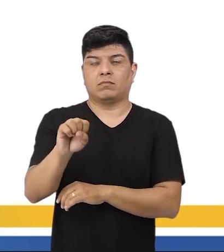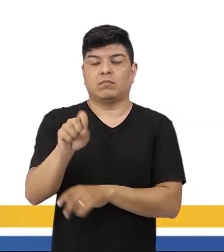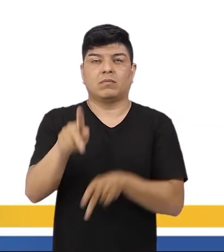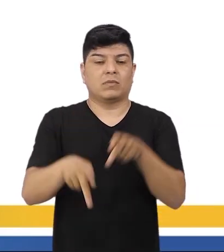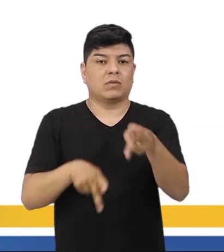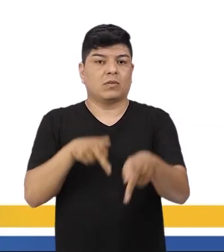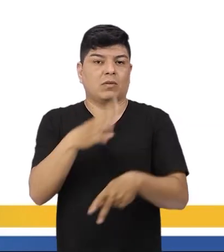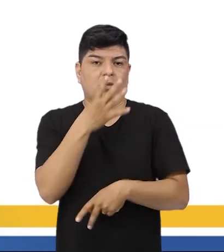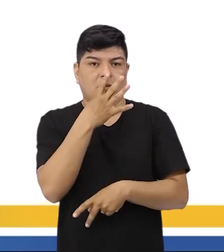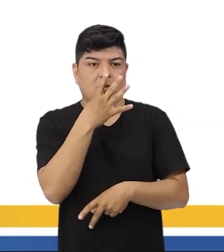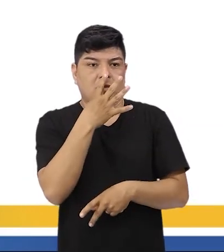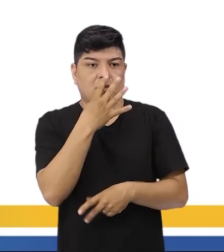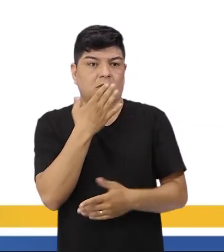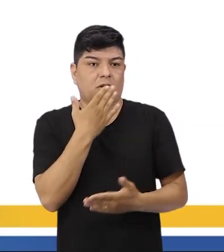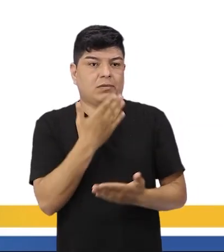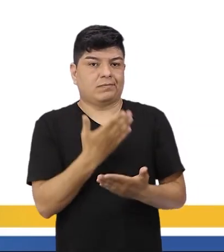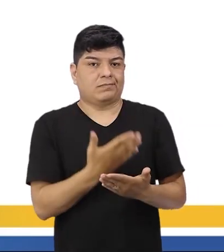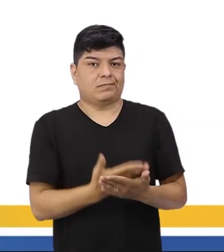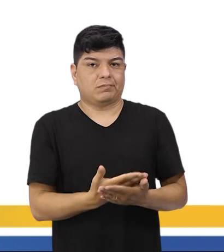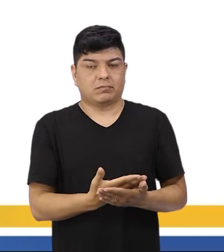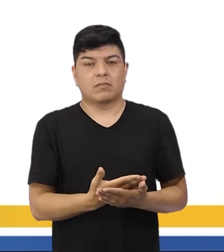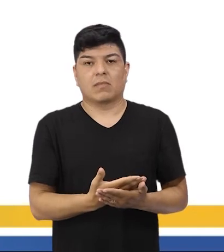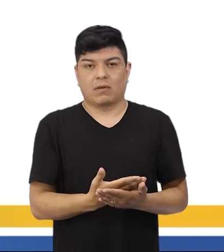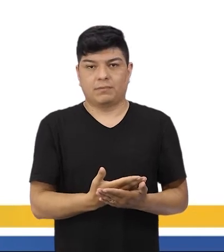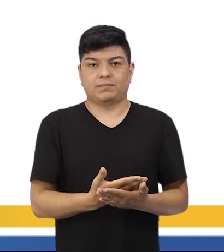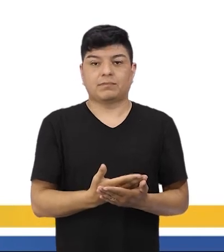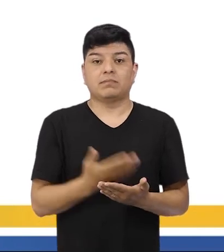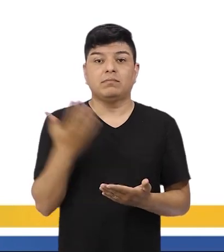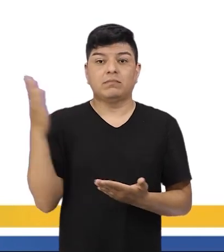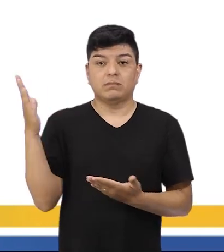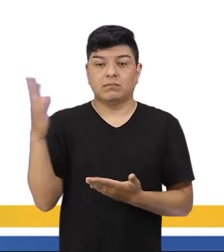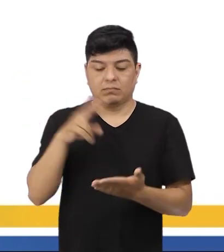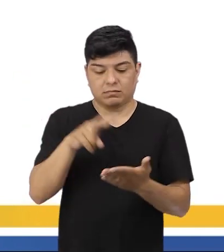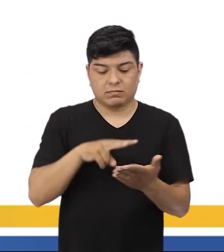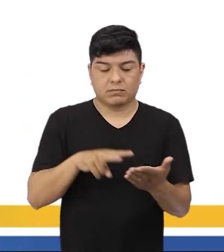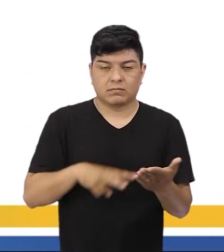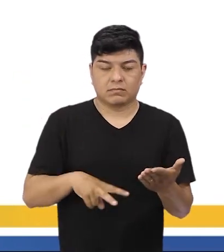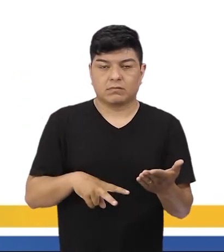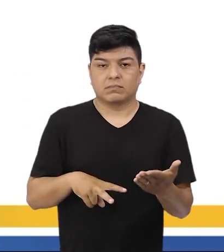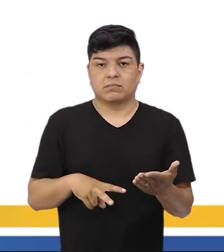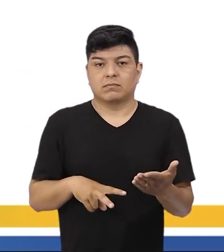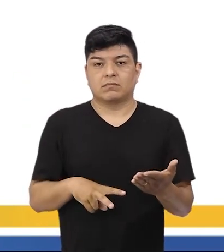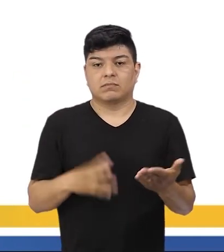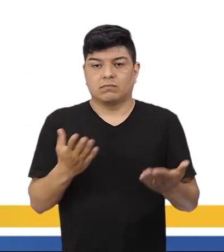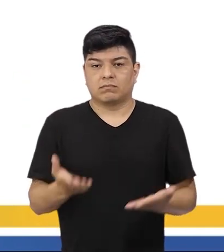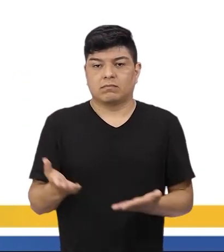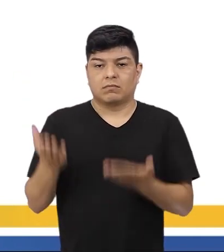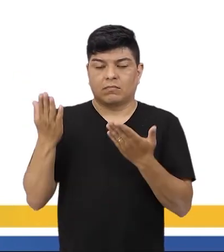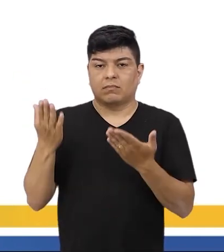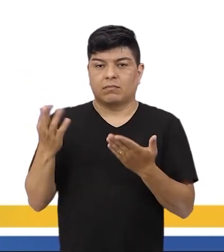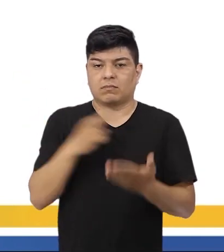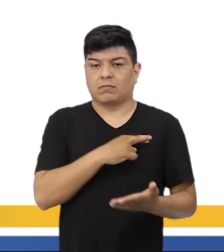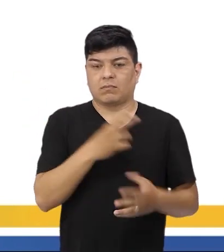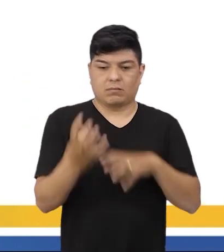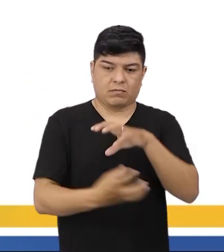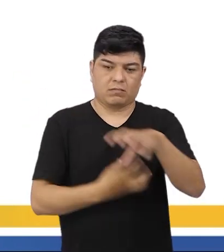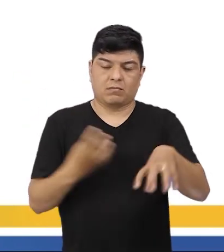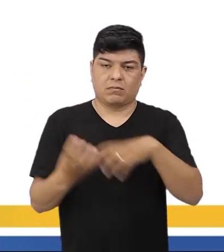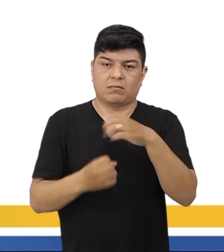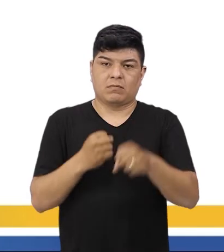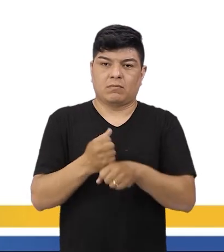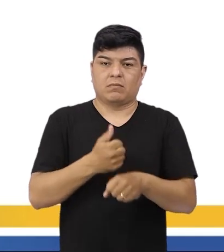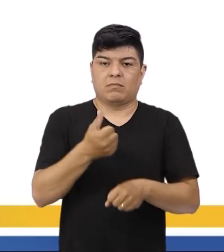povo assistiu aquilo bestializado. Essa versão foi relida pelos enaltecedores da Revolução de